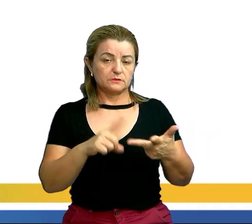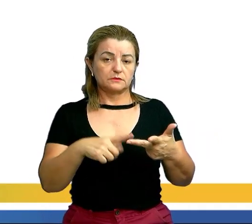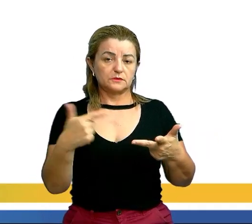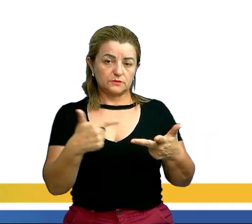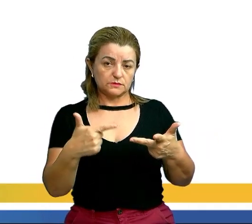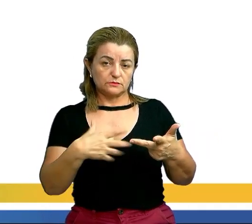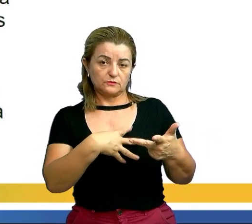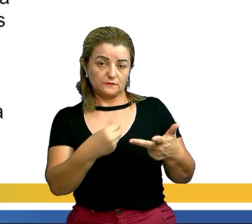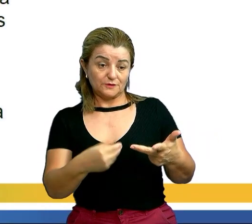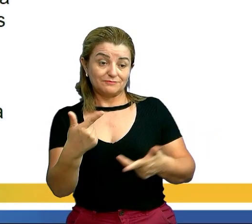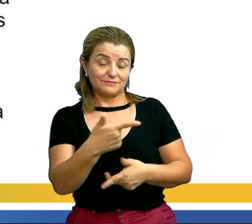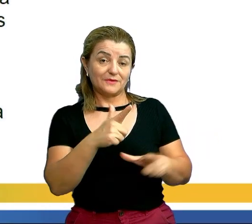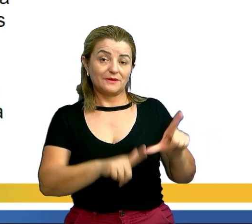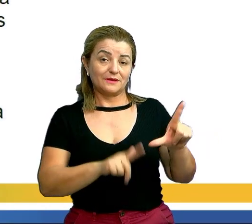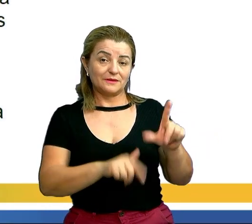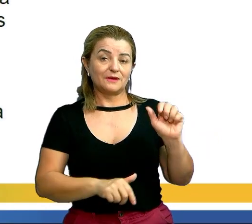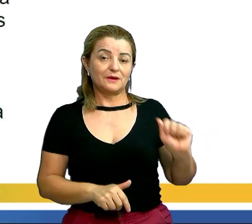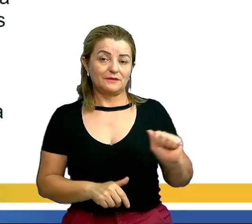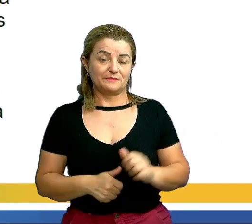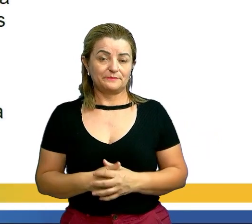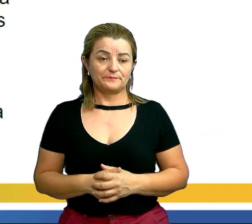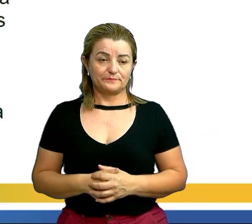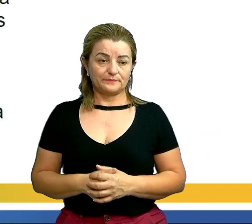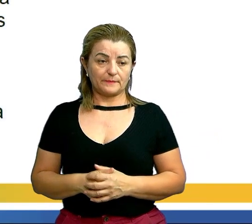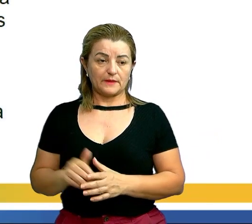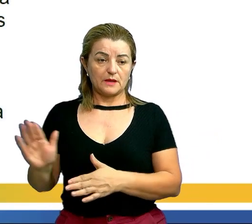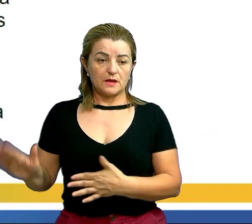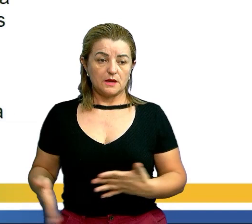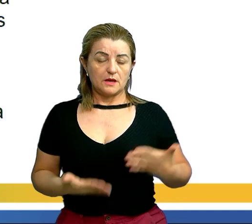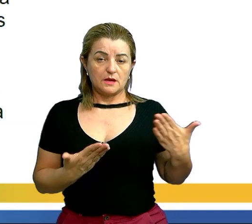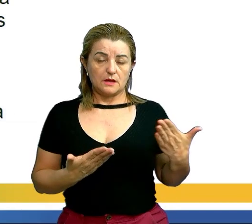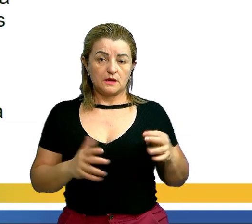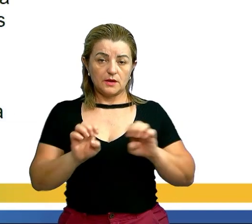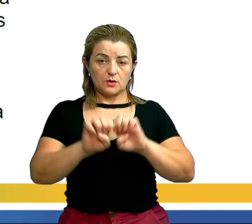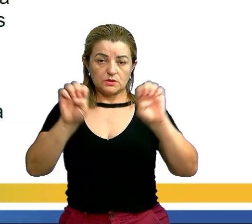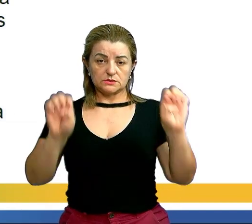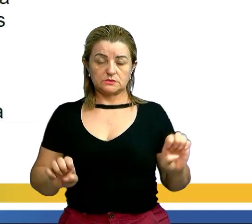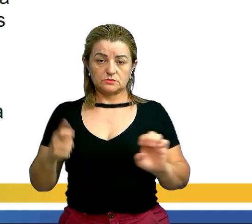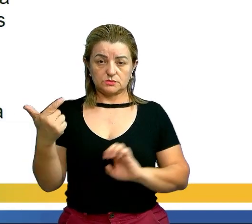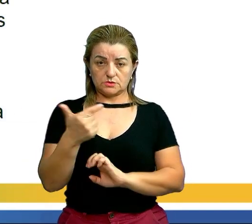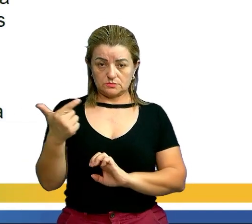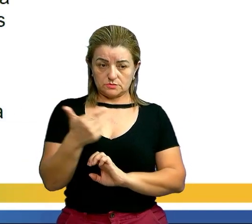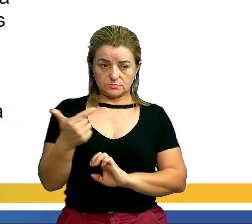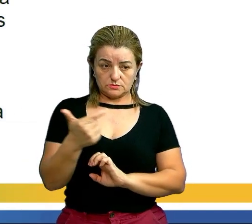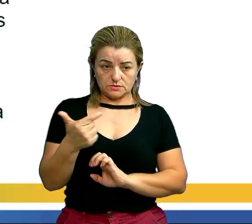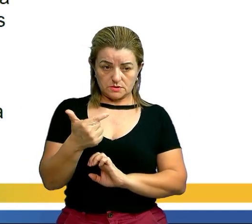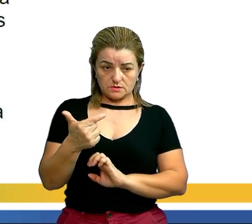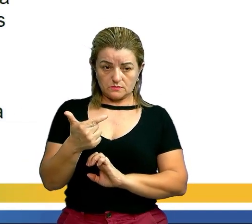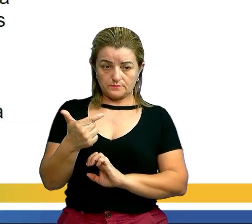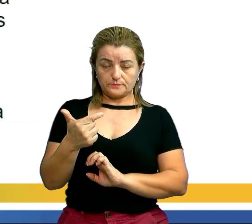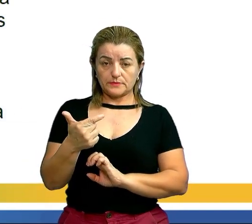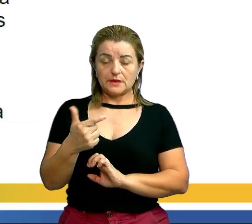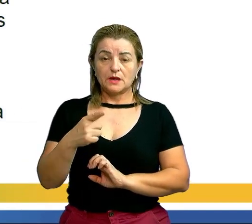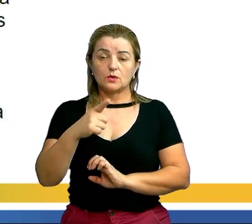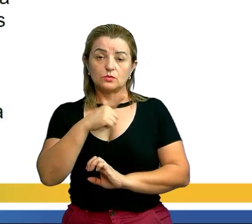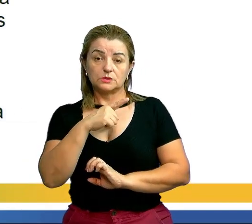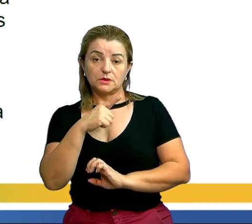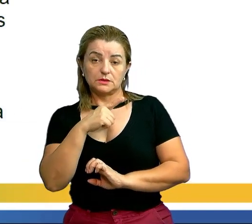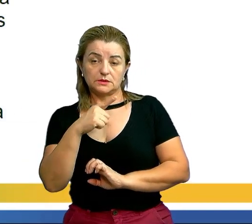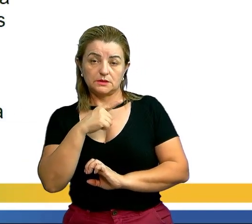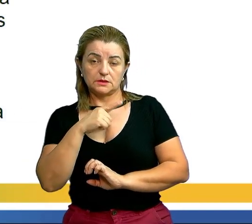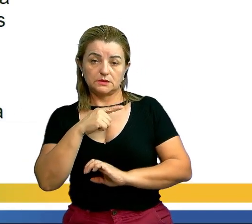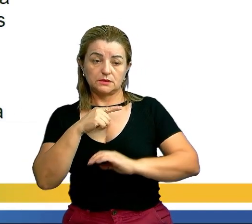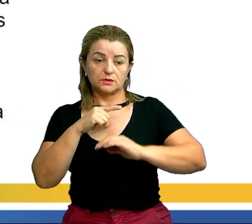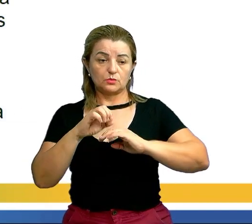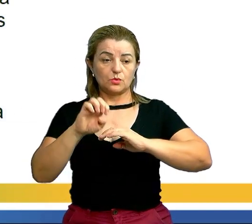letra A. Então, equação do segundo grau. Uma equação é do segundo grau quando ela tem o